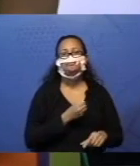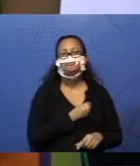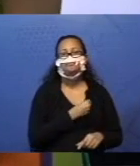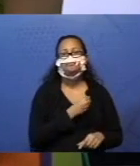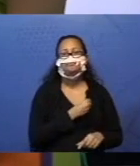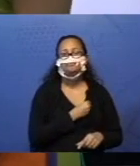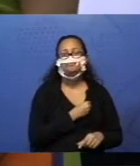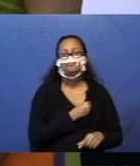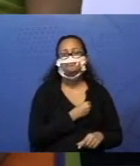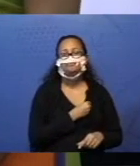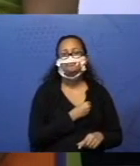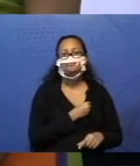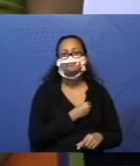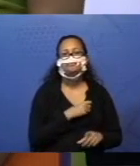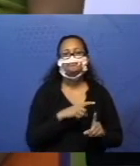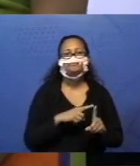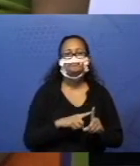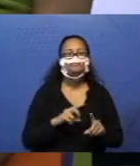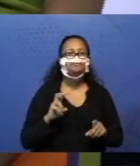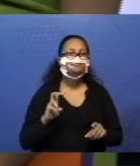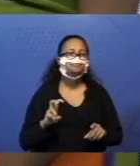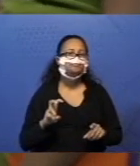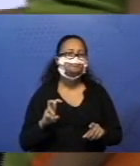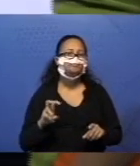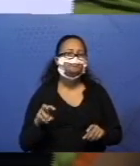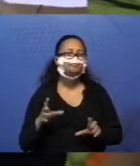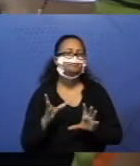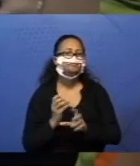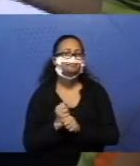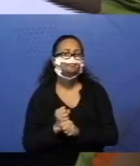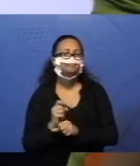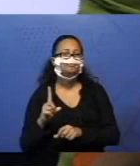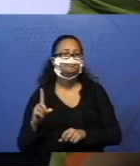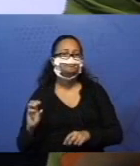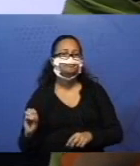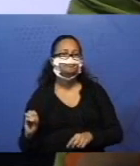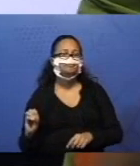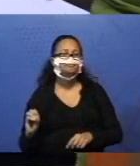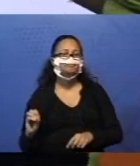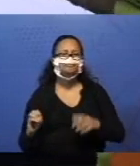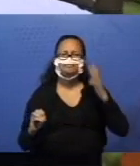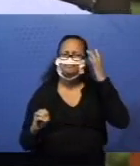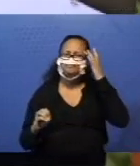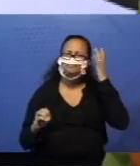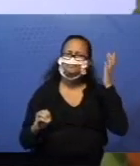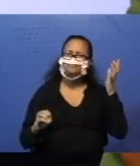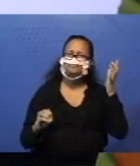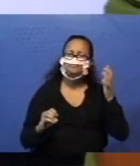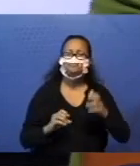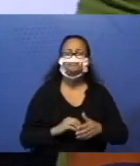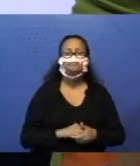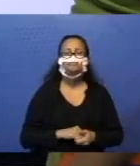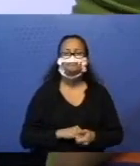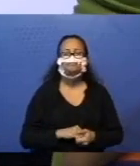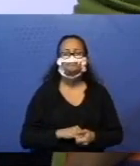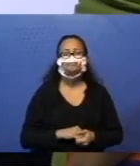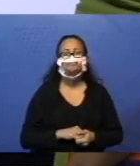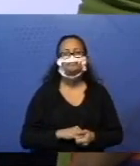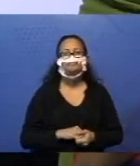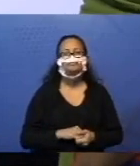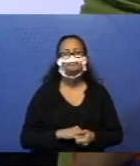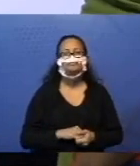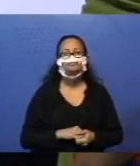mais cinco é igual a dez? Fácil, né? Opa! Viemos aqui pra C. Não tem problema. Vamos fazer a C.